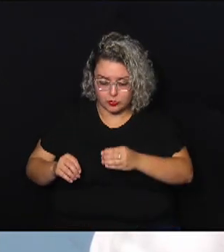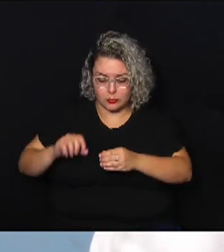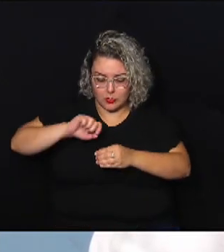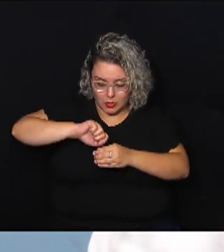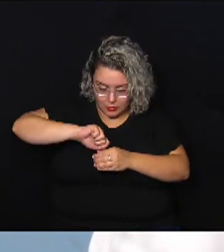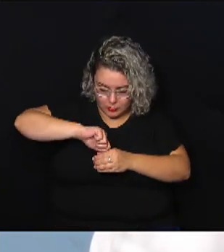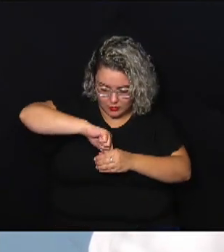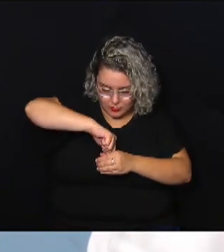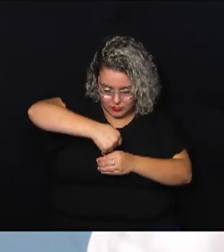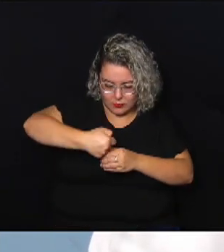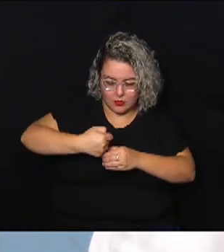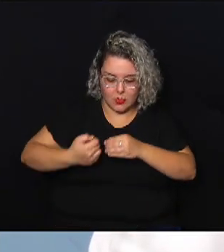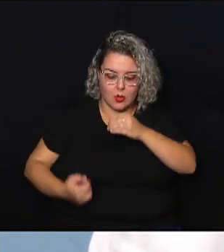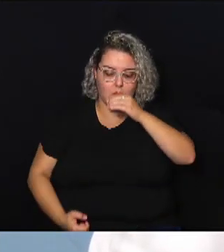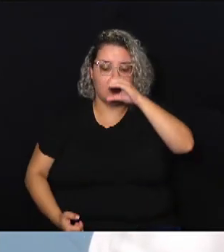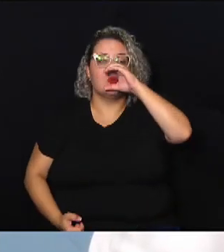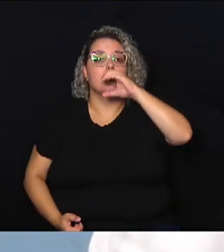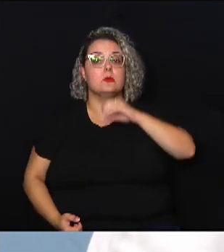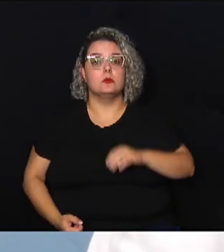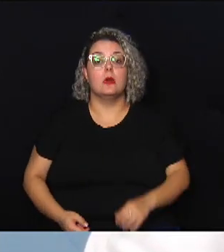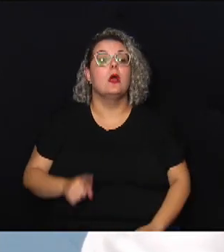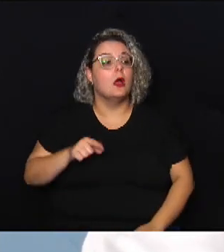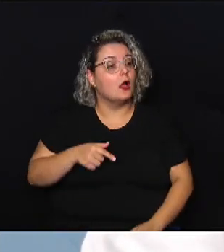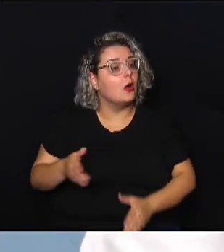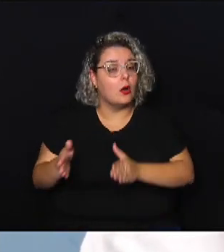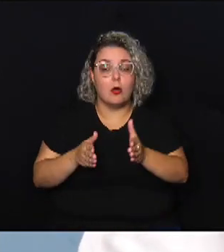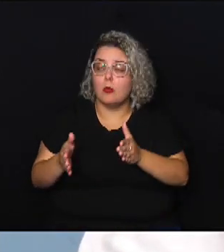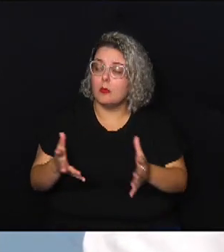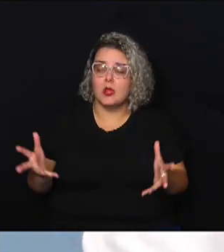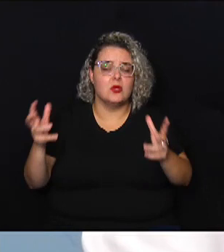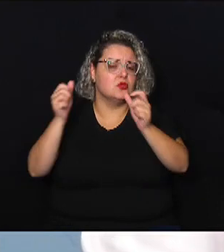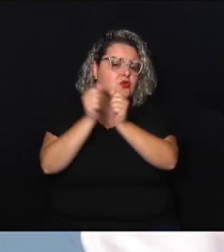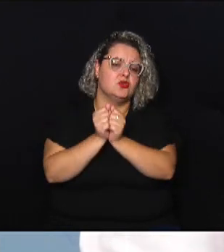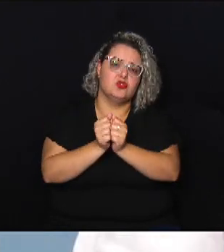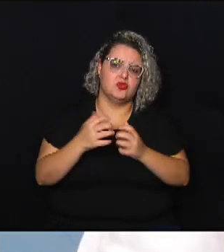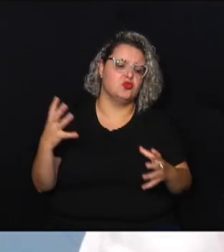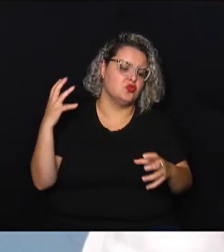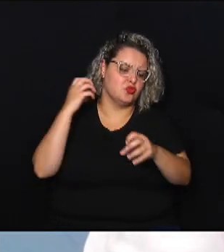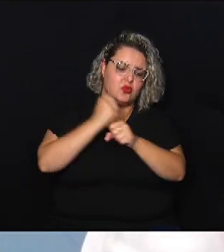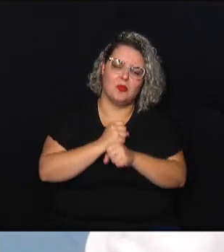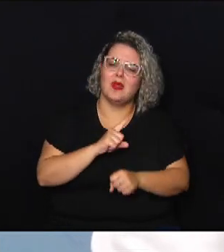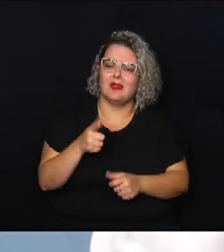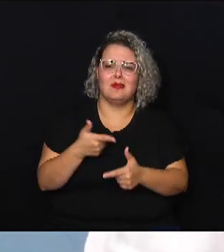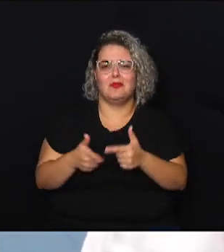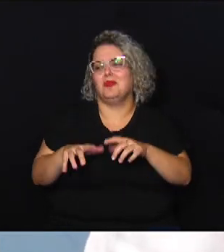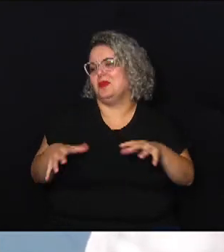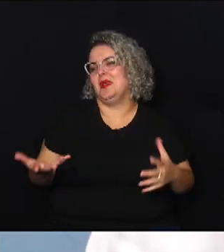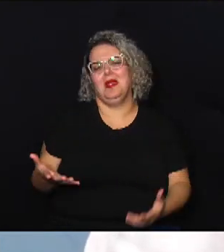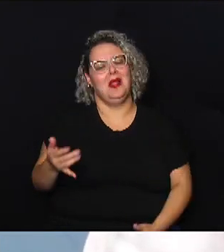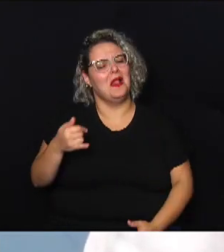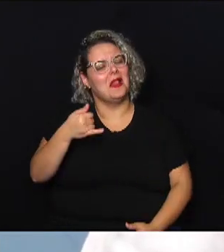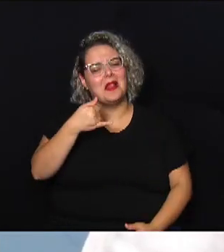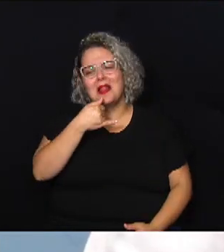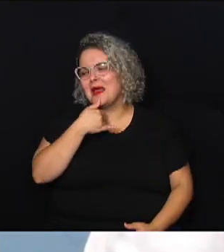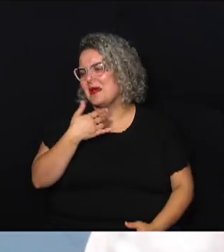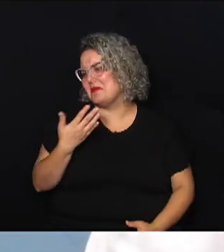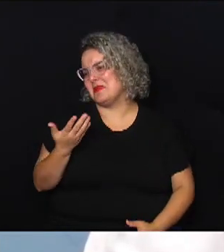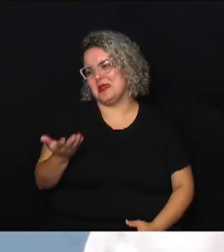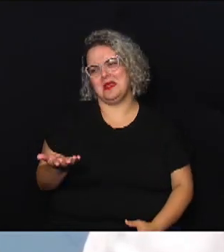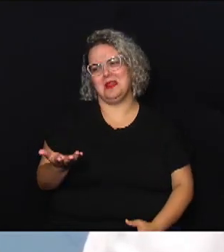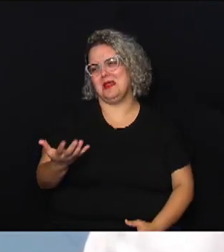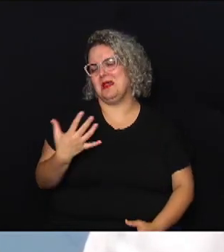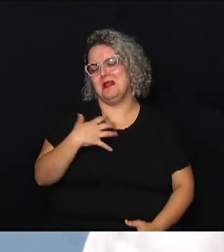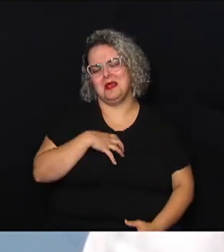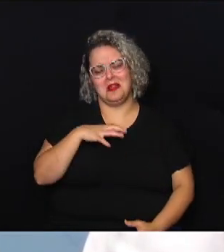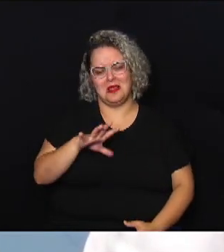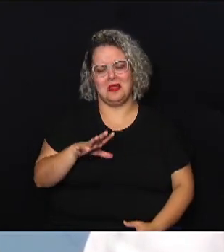é o momento que nós temos que somar e não dividir como essas pessoas estão fazendo é lamentável eu inclusive já liguei para um